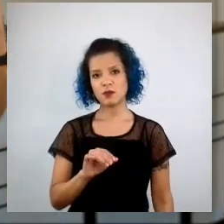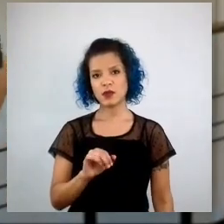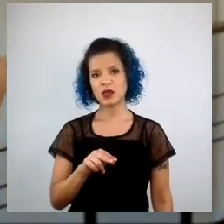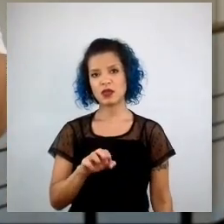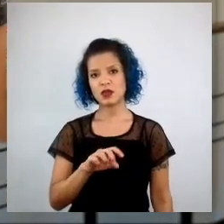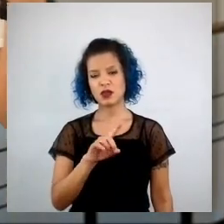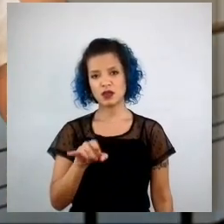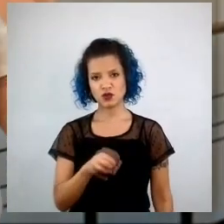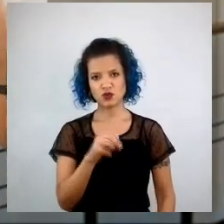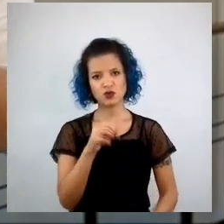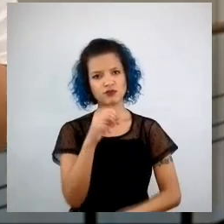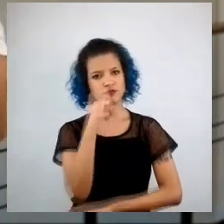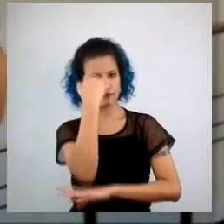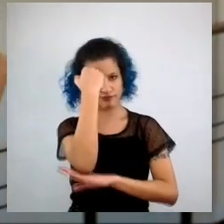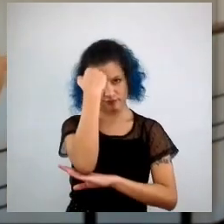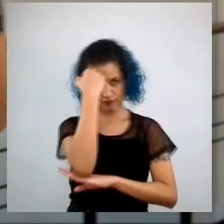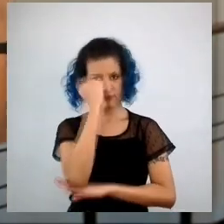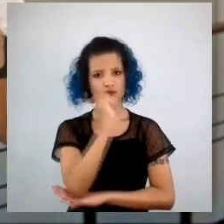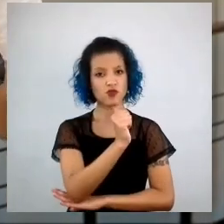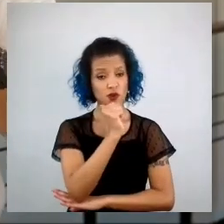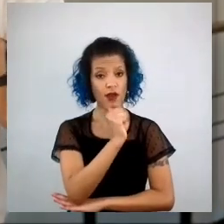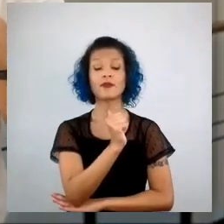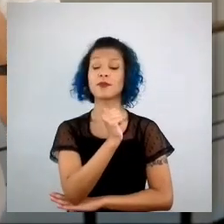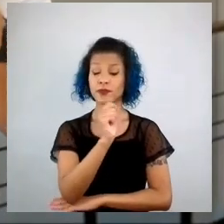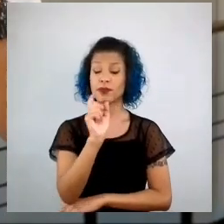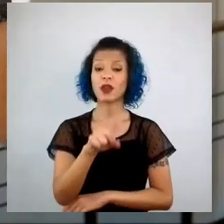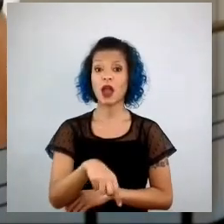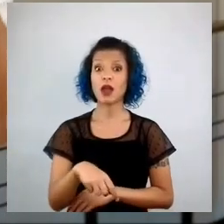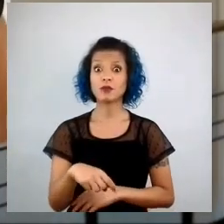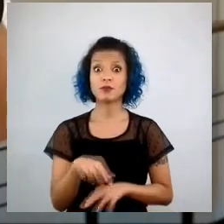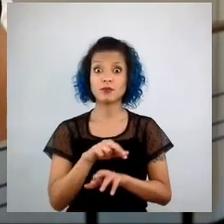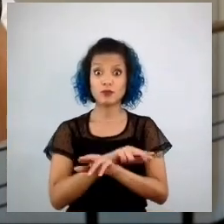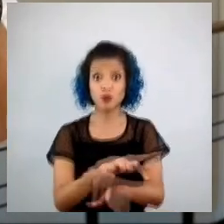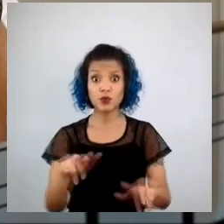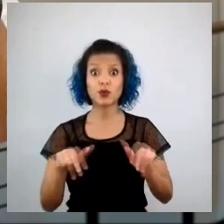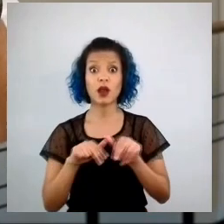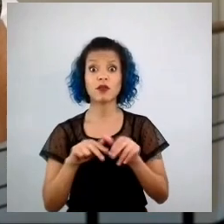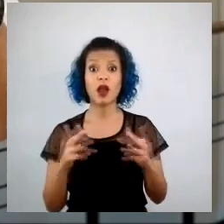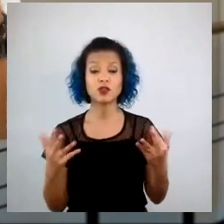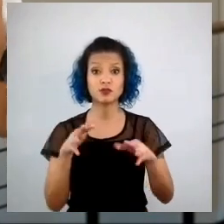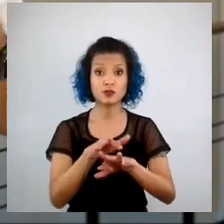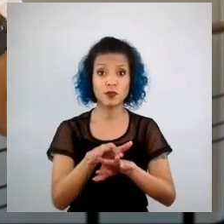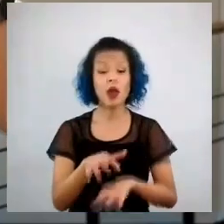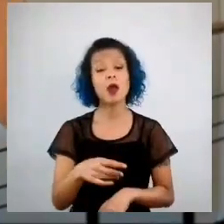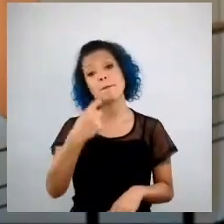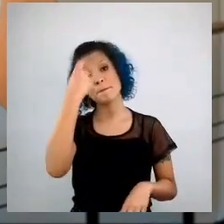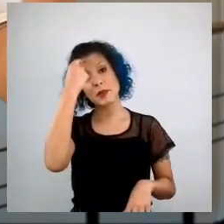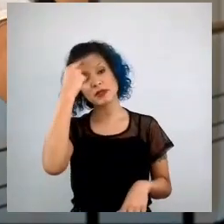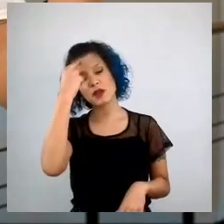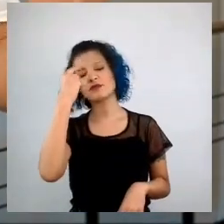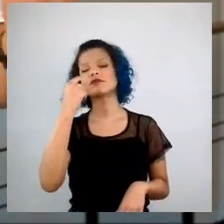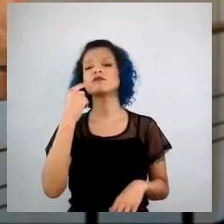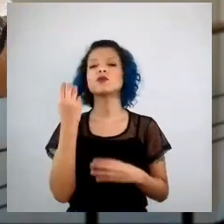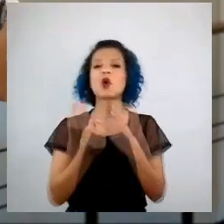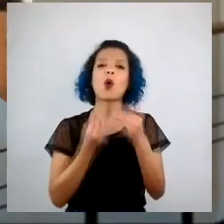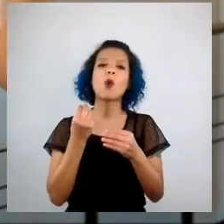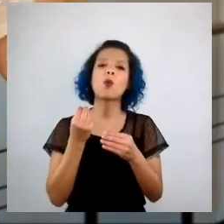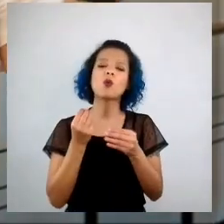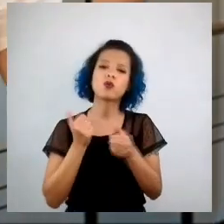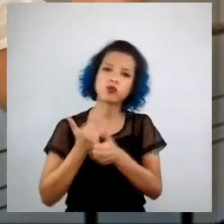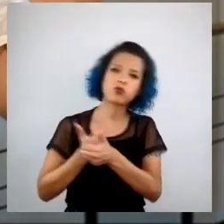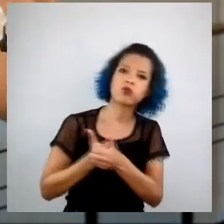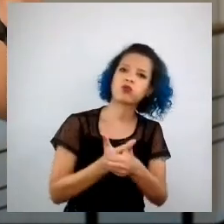nesse contexto de dinamismo, de pluralidade, então você ser capaz de acompanhar essas